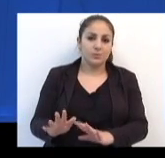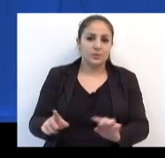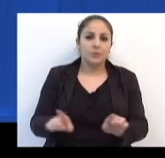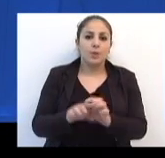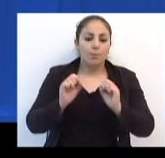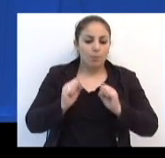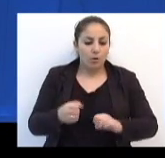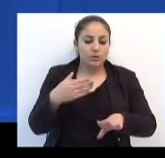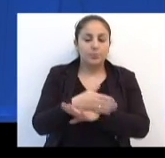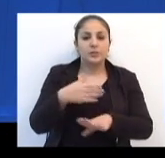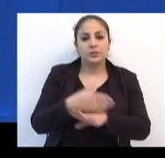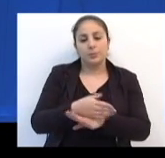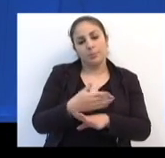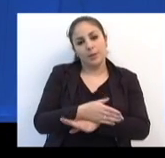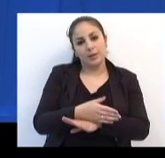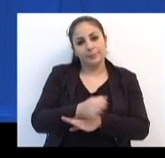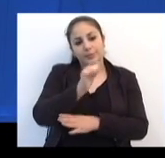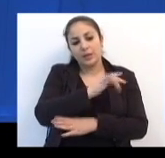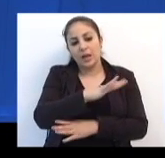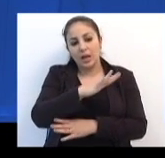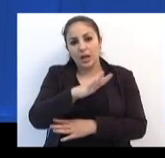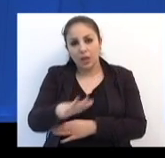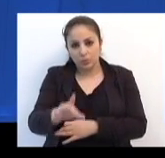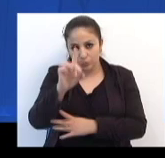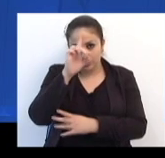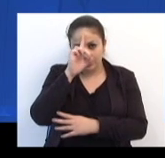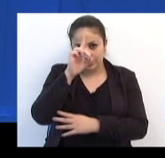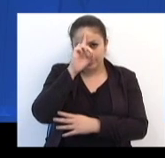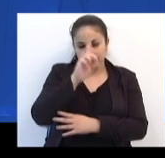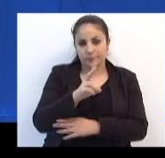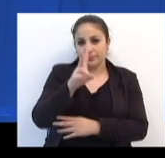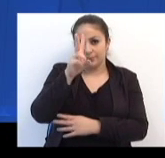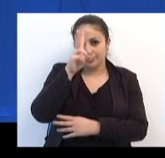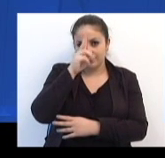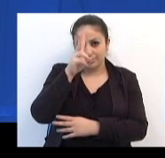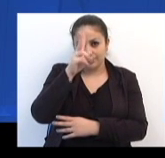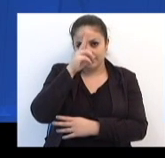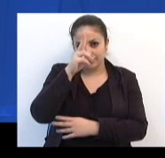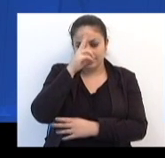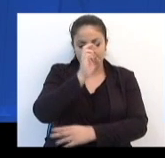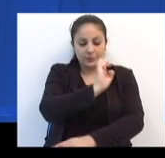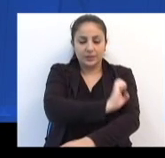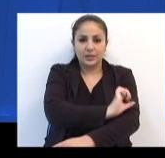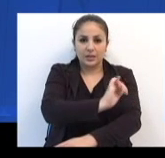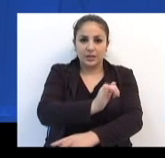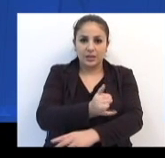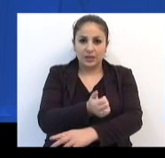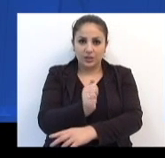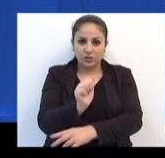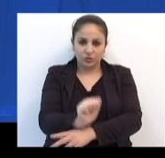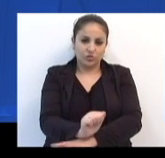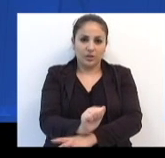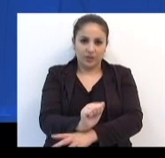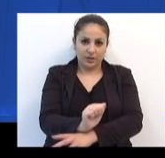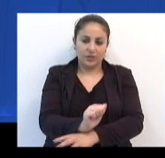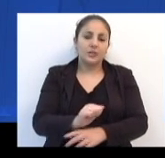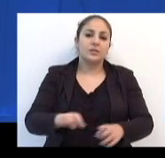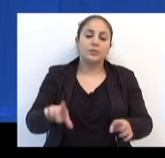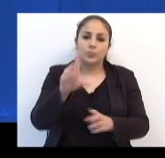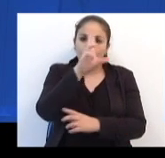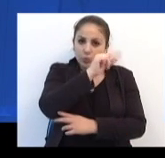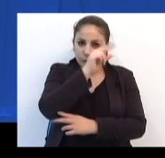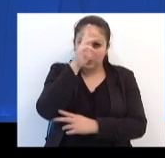Podem participar alunos do Ensino Fundamental, Ensino Médio e Educação de Jovens e Adultos da Rede